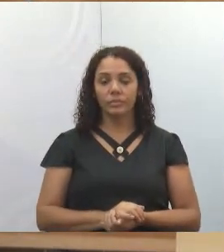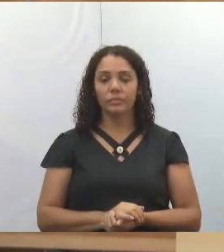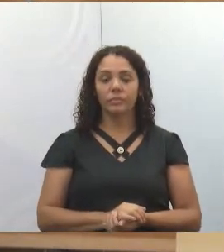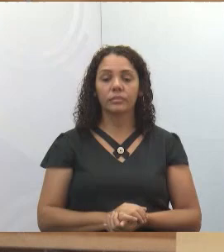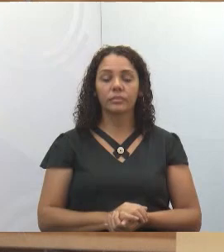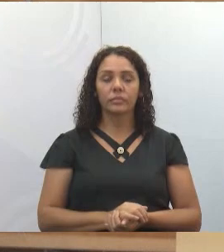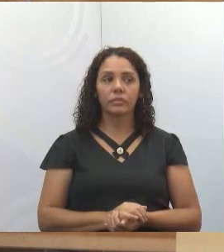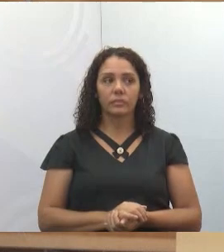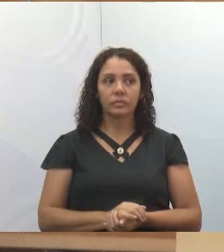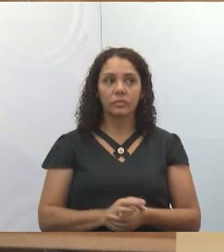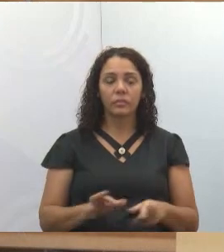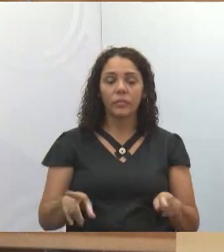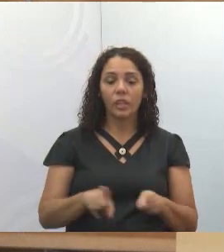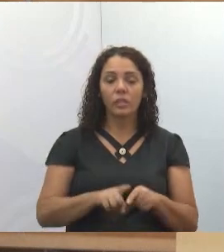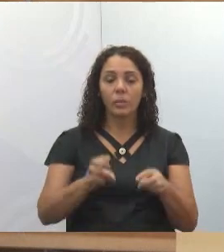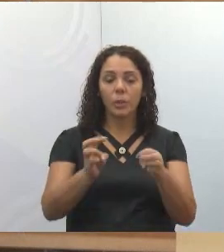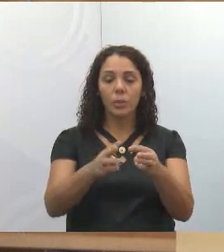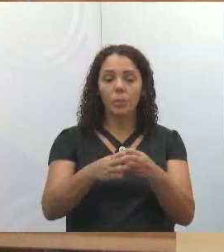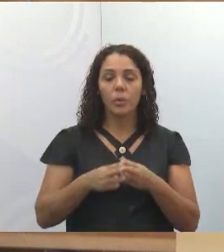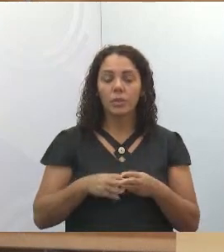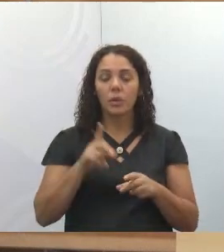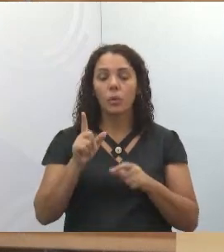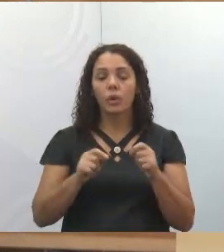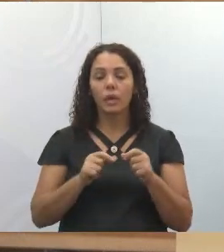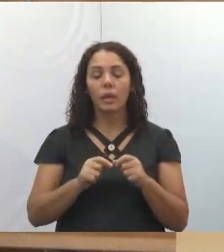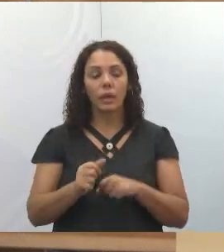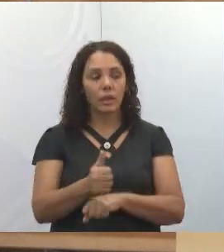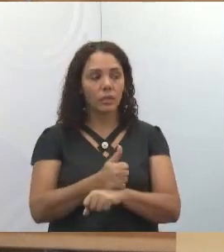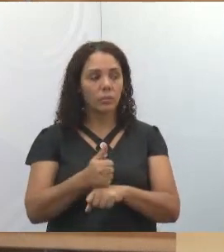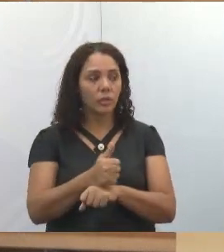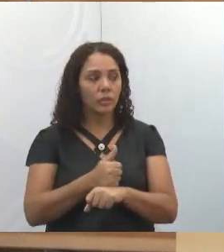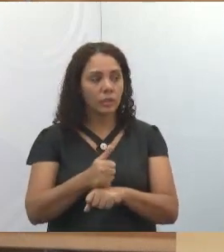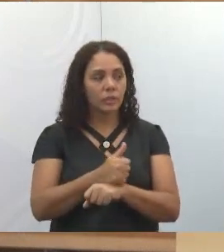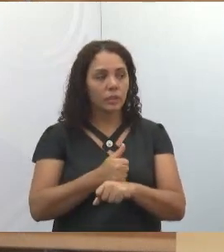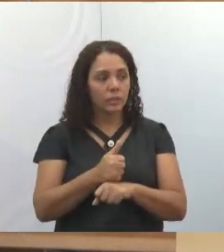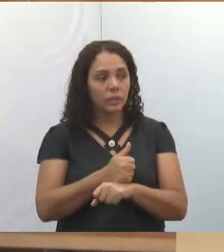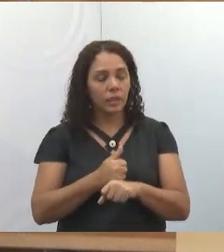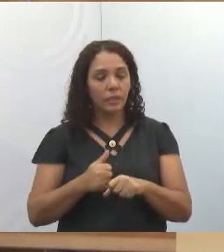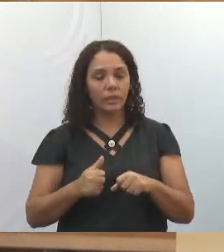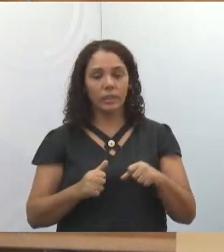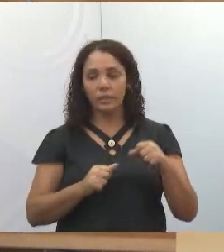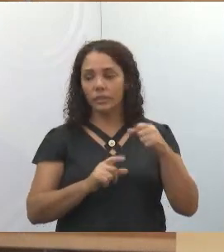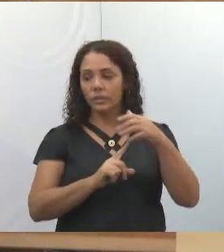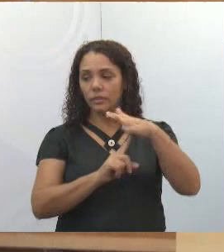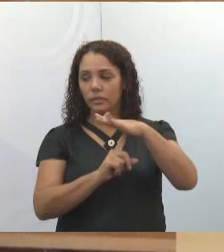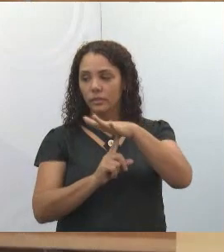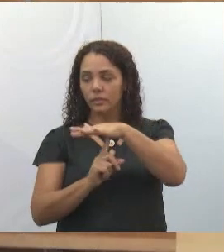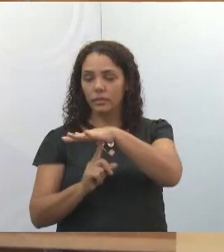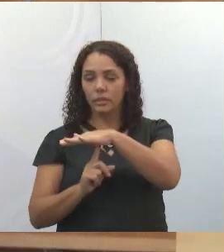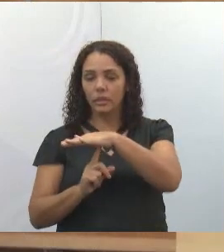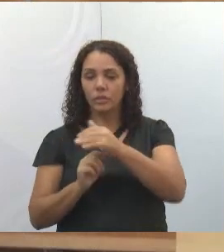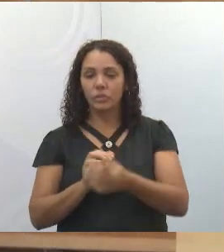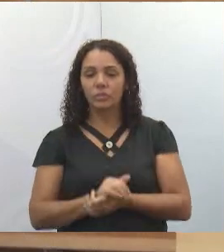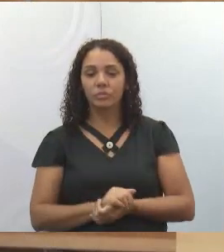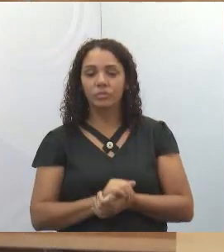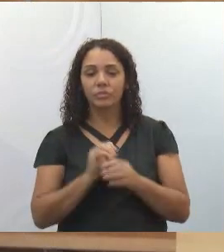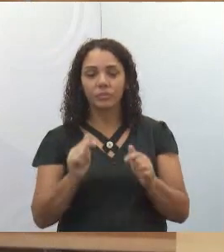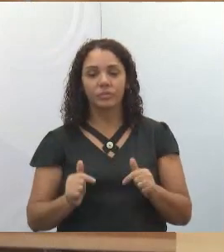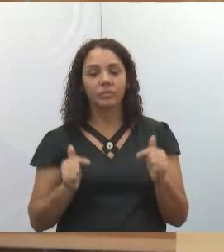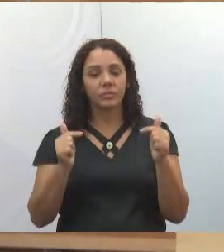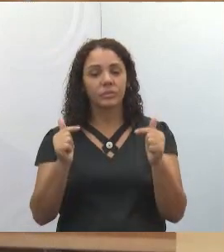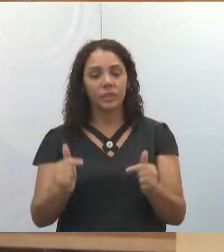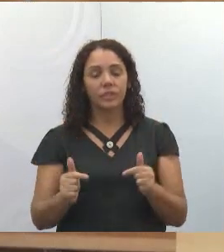Também, uma moção que nós fizemos aos feirantes, que são batalhadores, né? São pessoas que